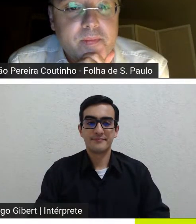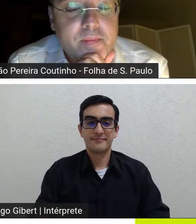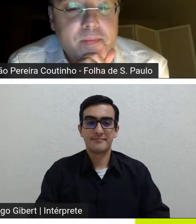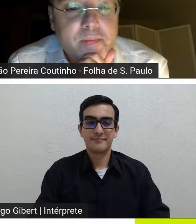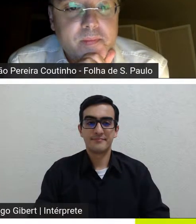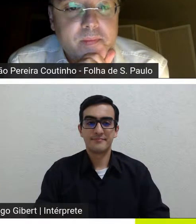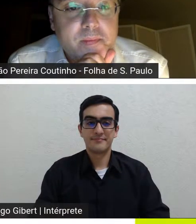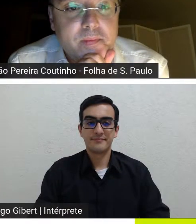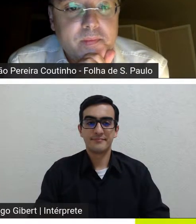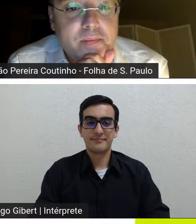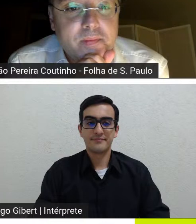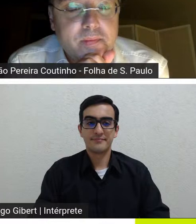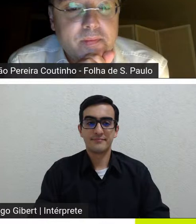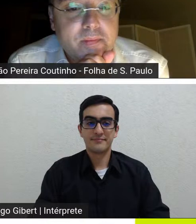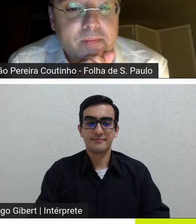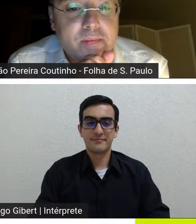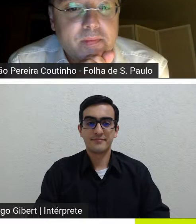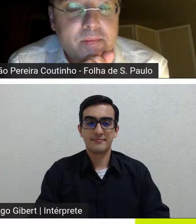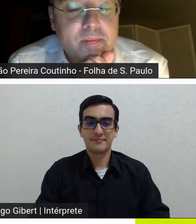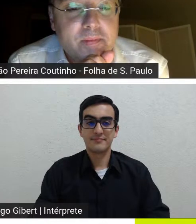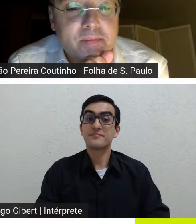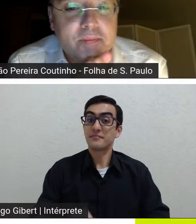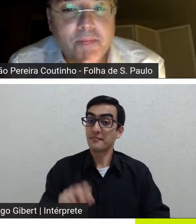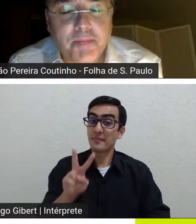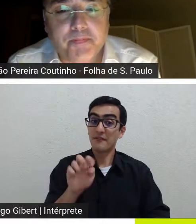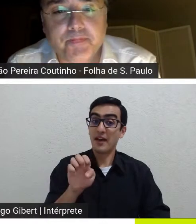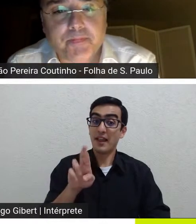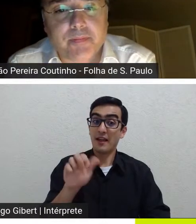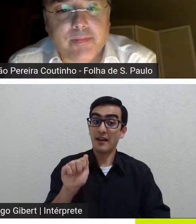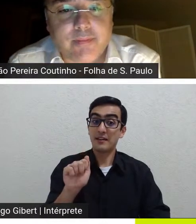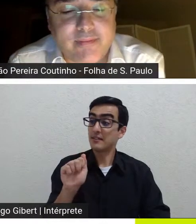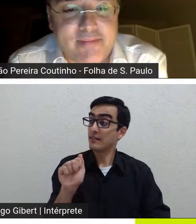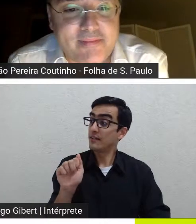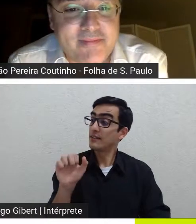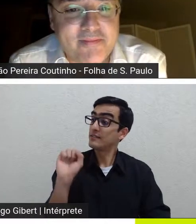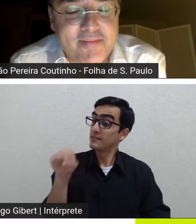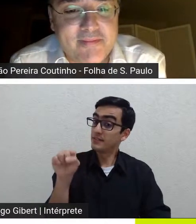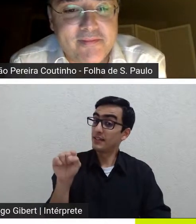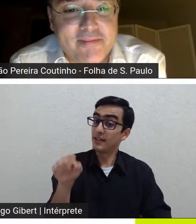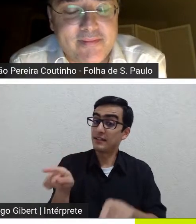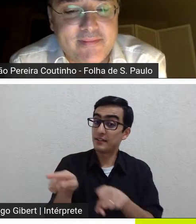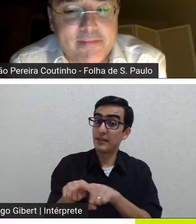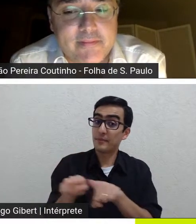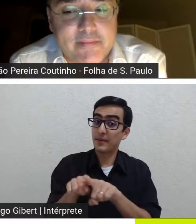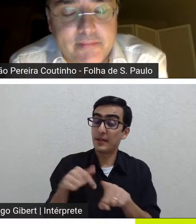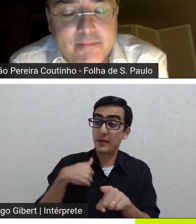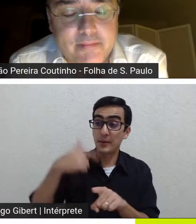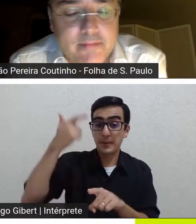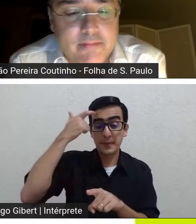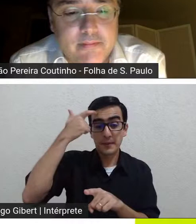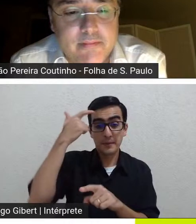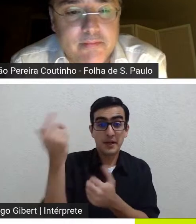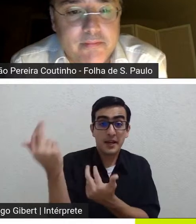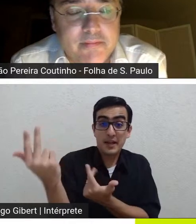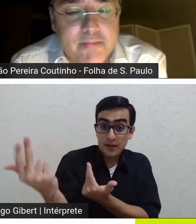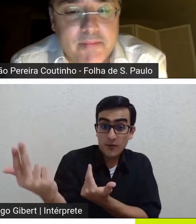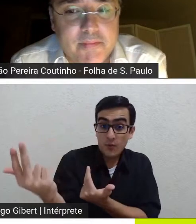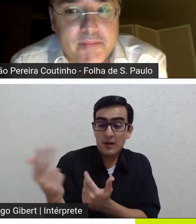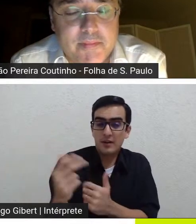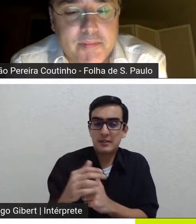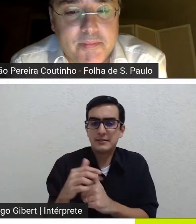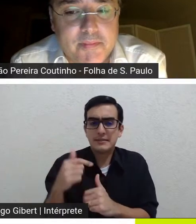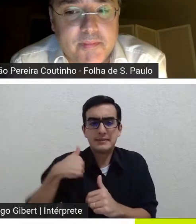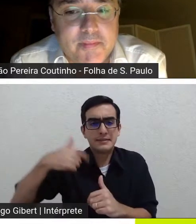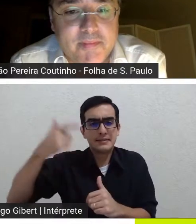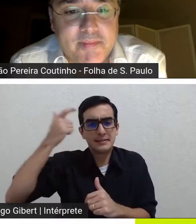era? não também eu fiquei pensando isso né é ali